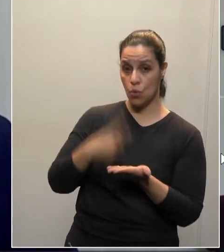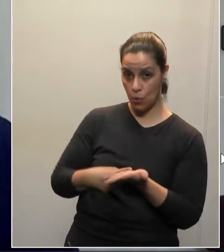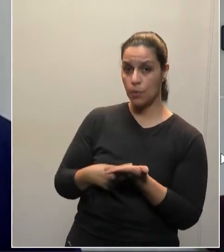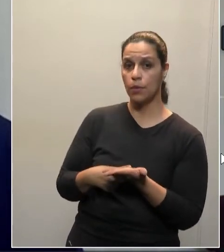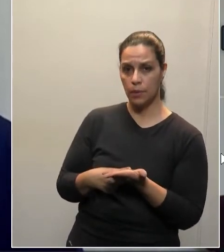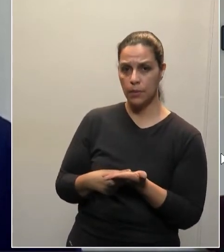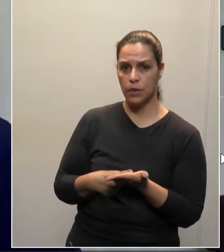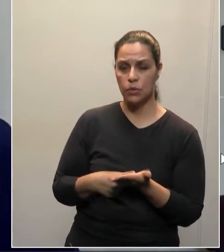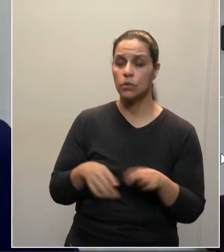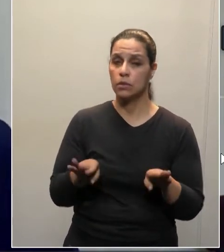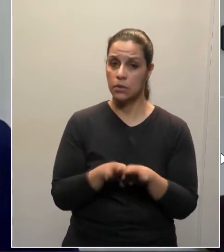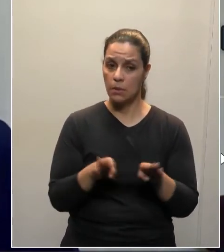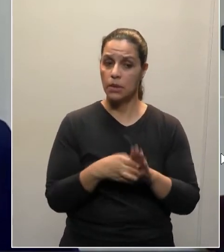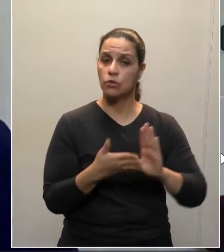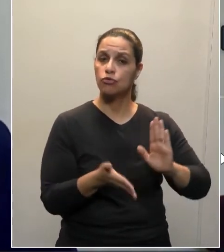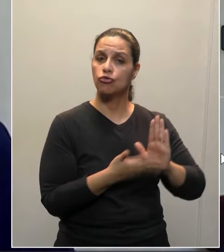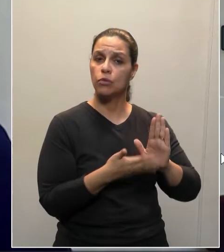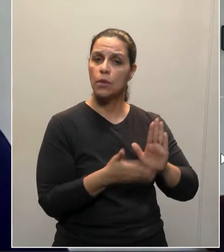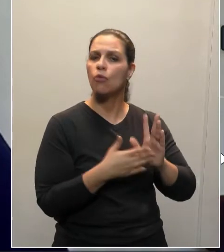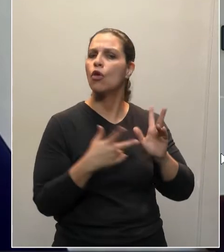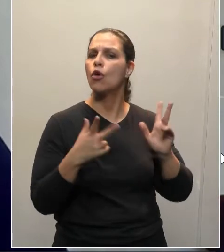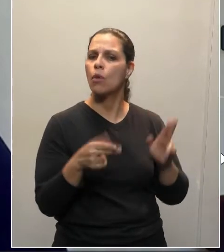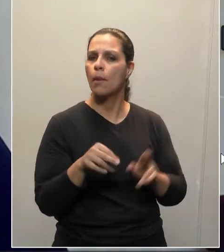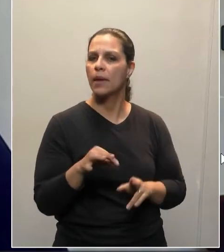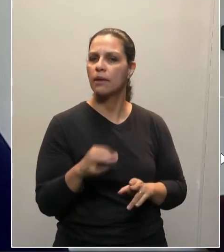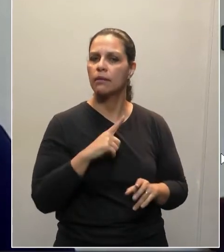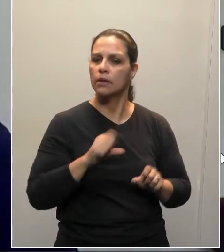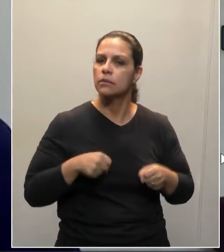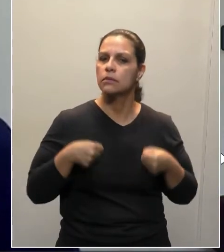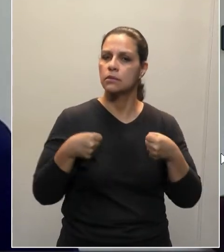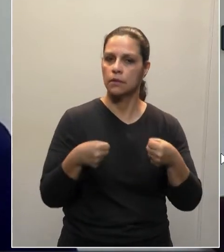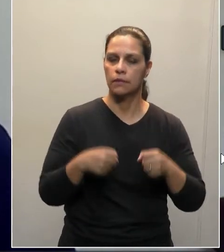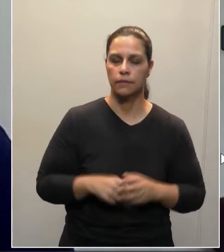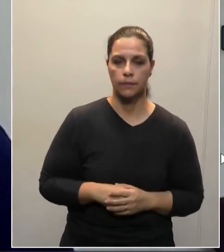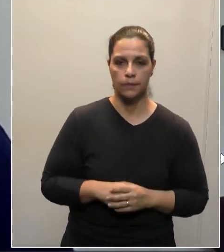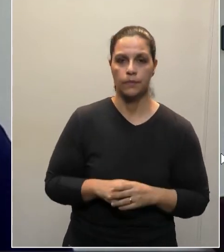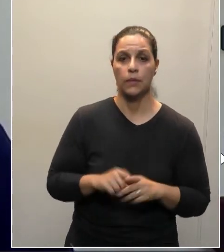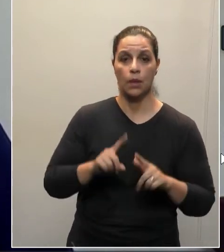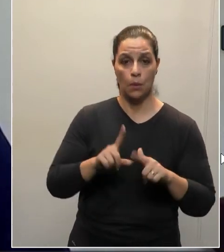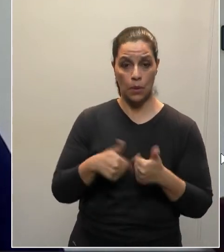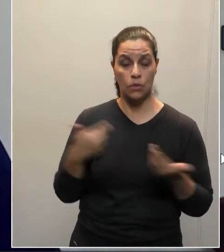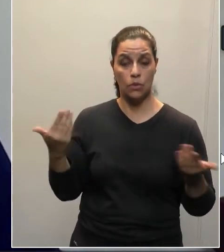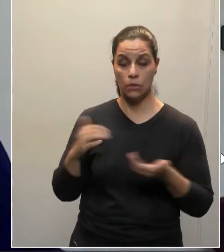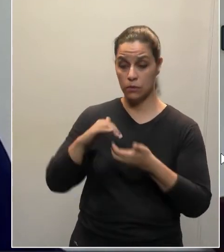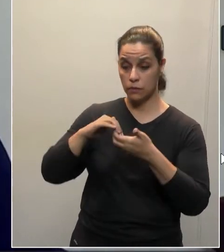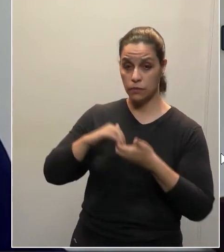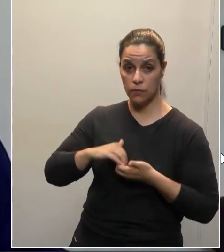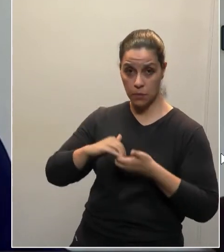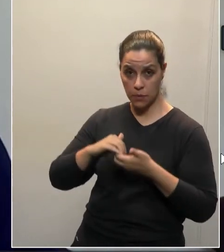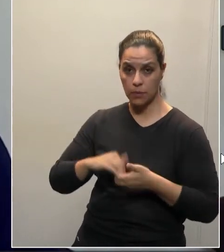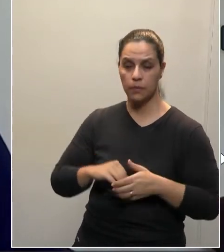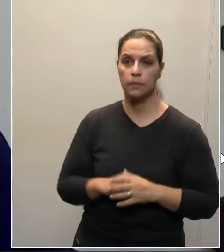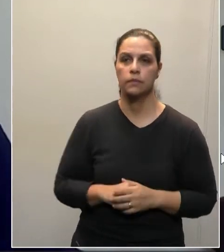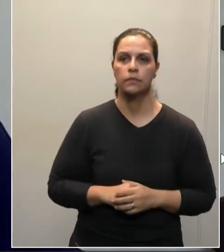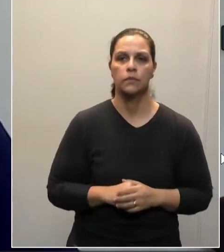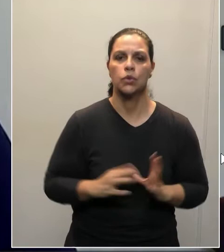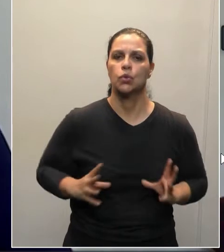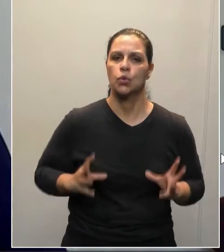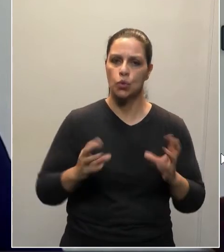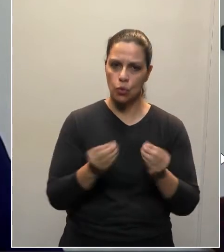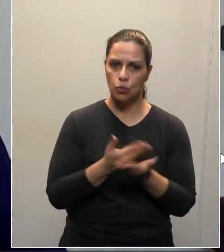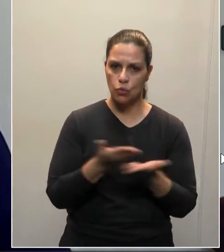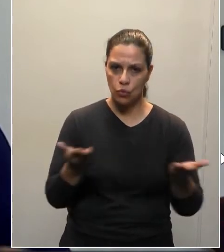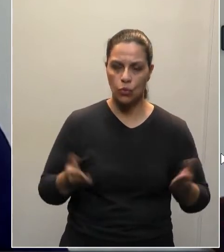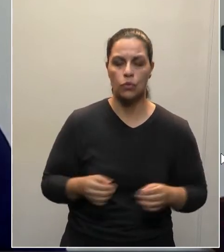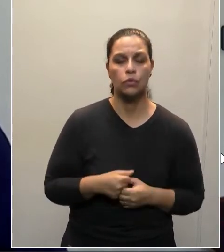de levar também a pauta que o nosso partido defende. Quero aqui cumprimentar, então, todos e